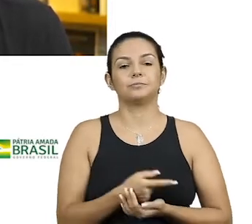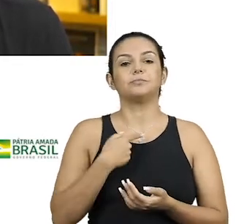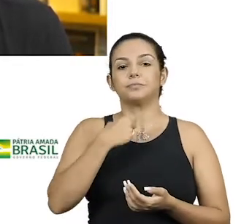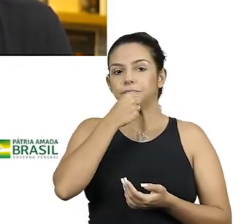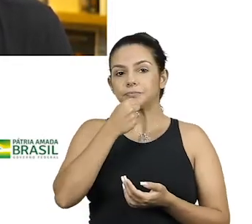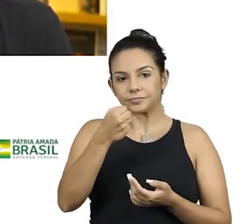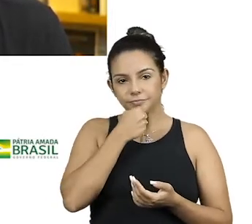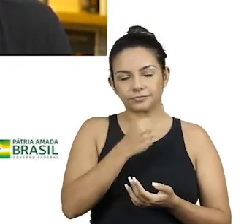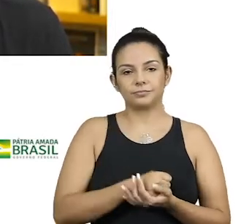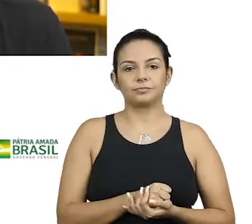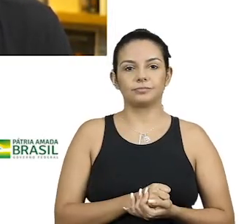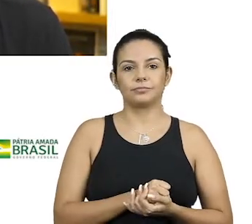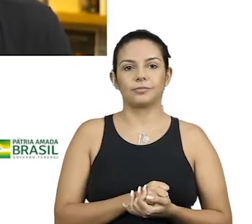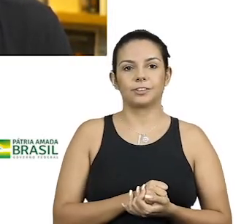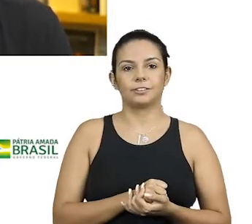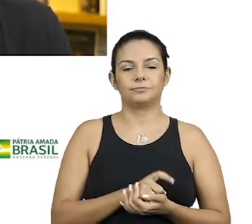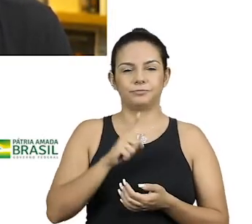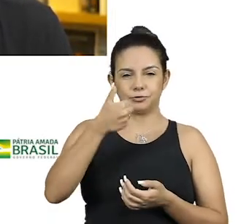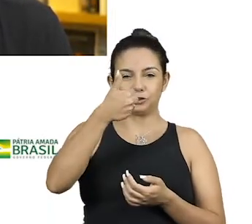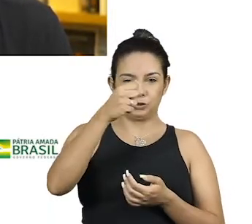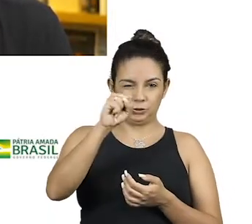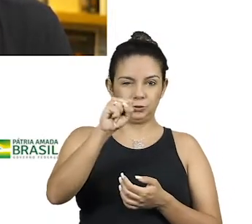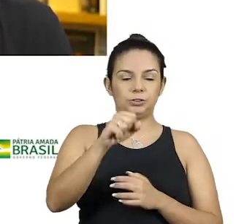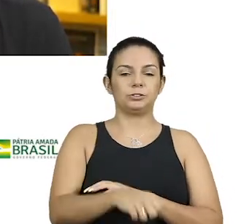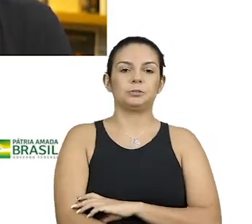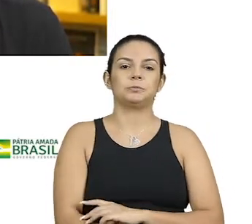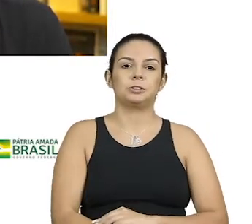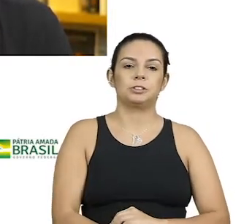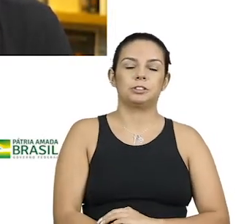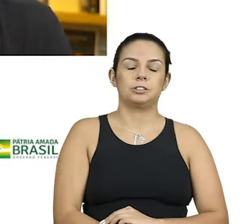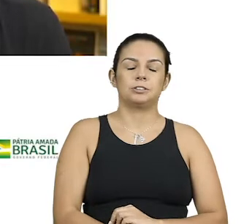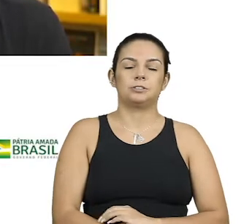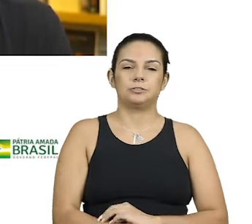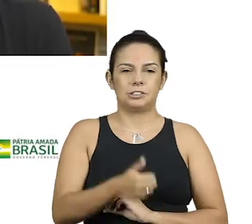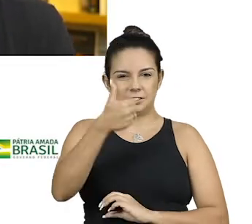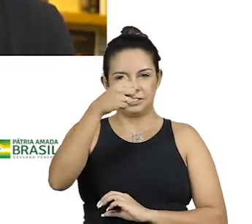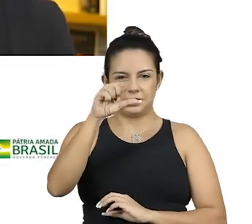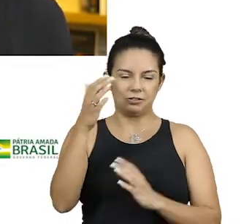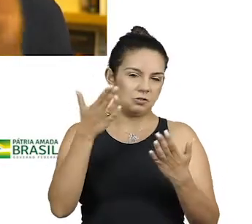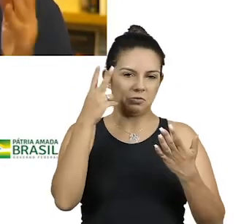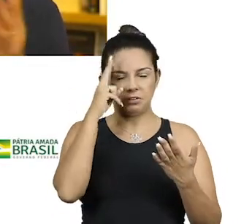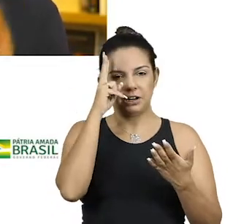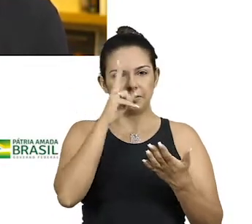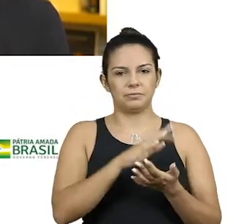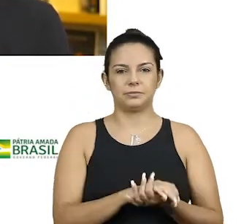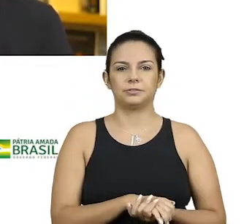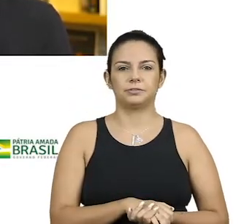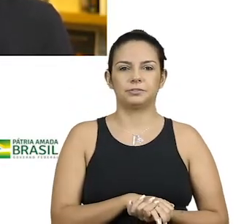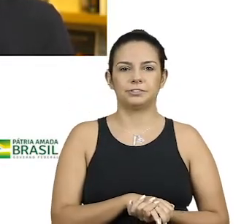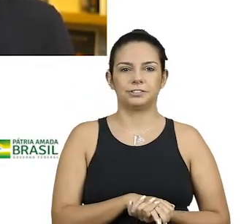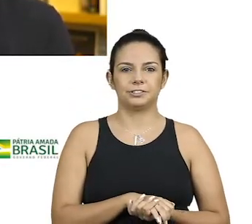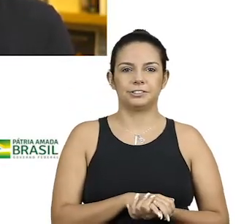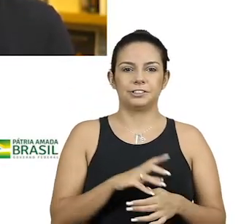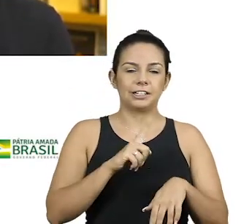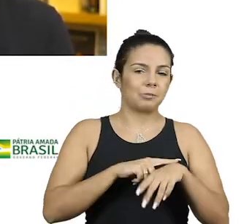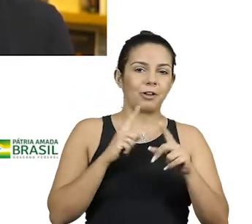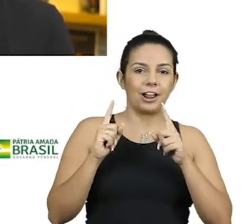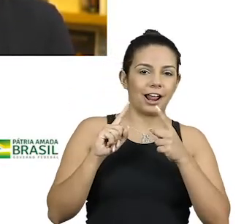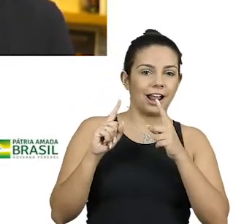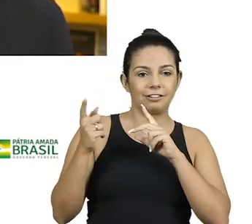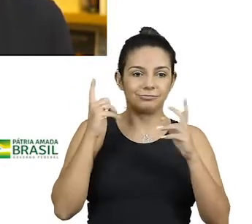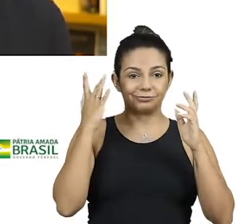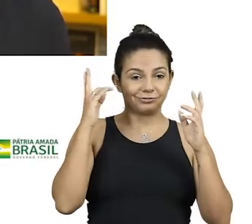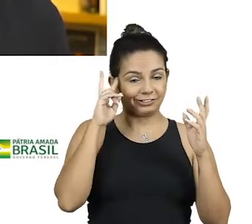isso acho que foi em 18 ou 19, agora o tempo ficou tão relativo. E ele